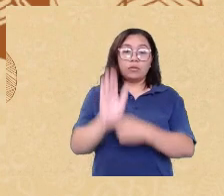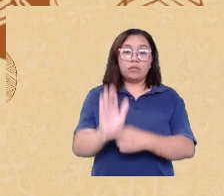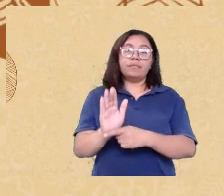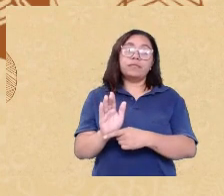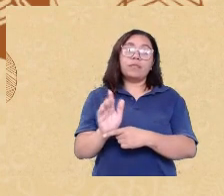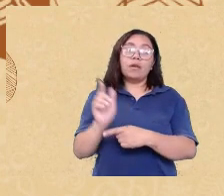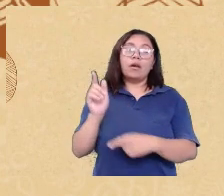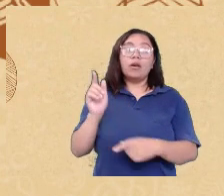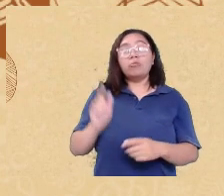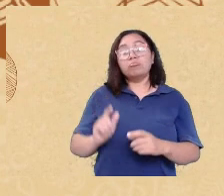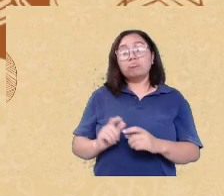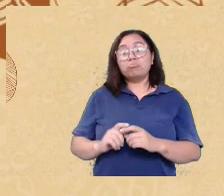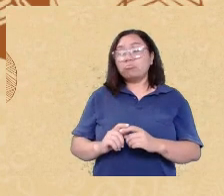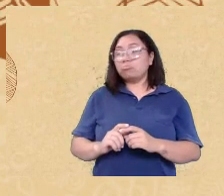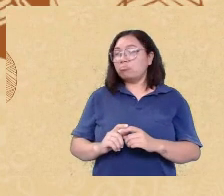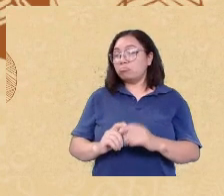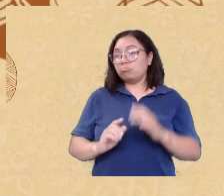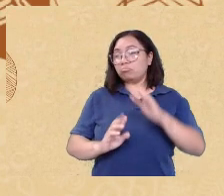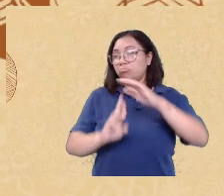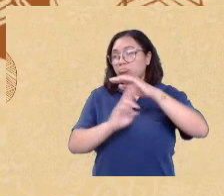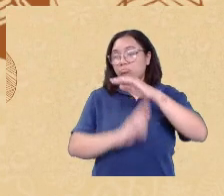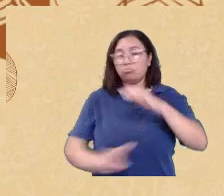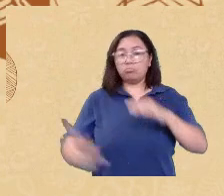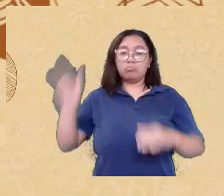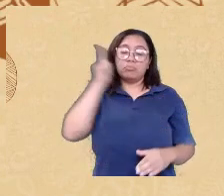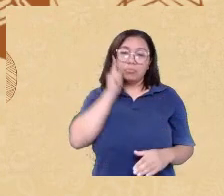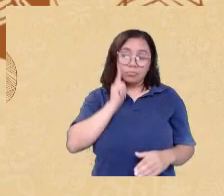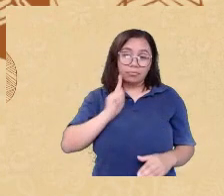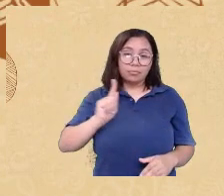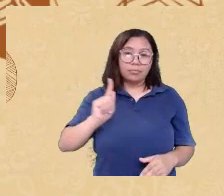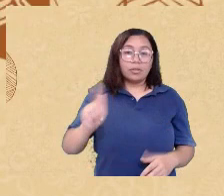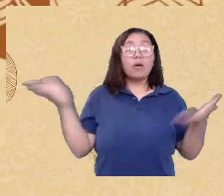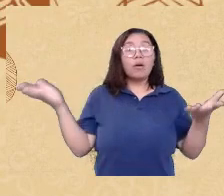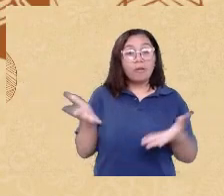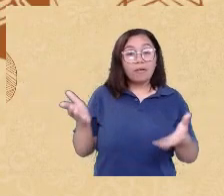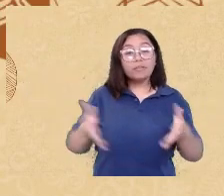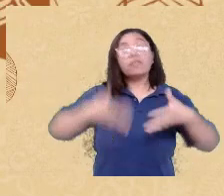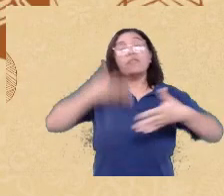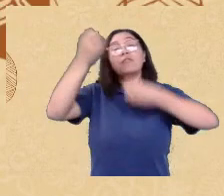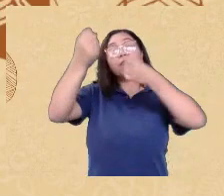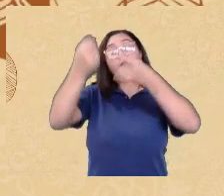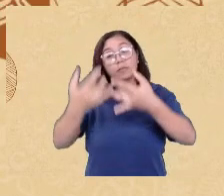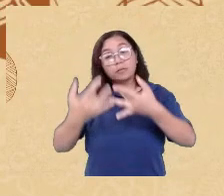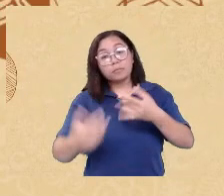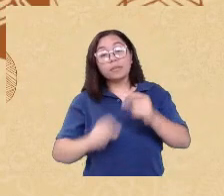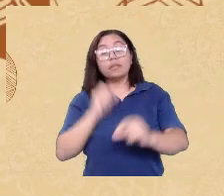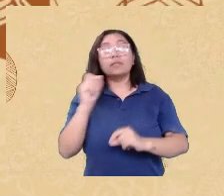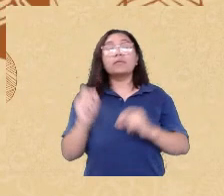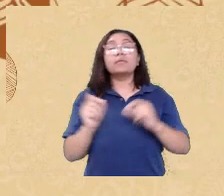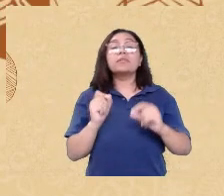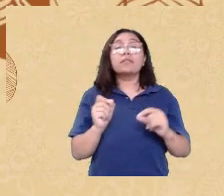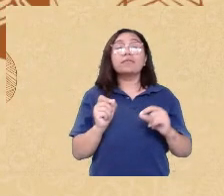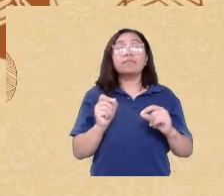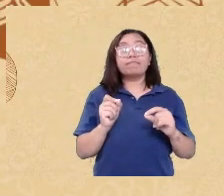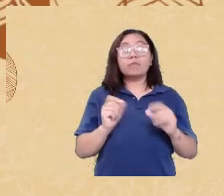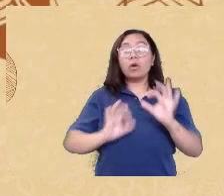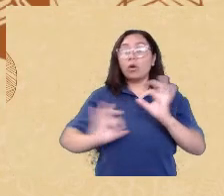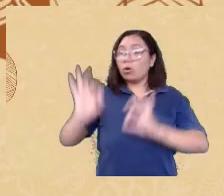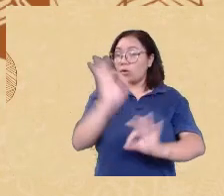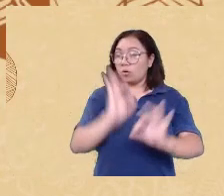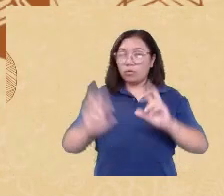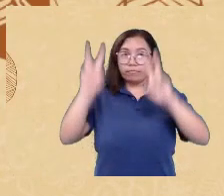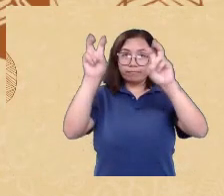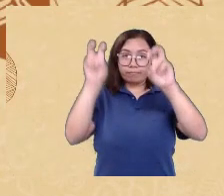uma Aja Astra Fellow e então hoje a gente vai falar sobre essas questões eu organizei dessa forma então